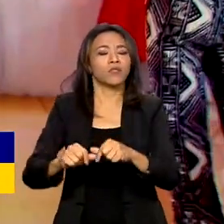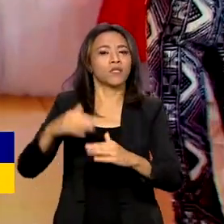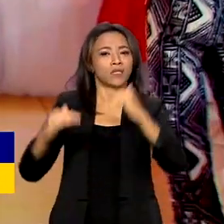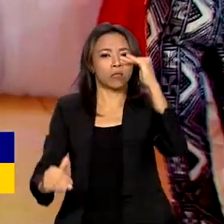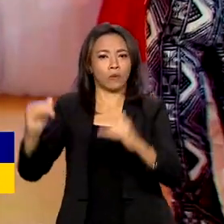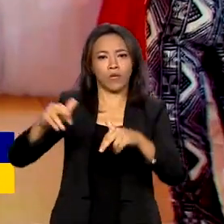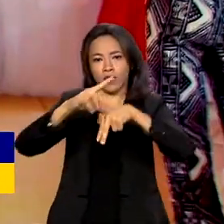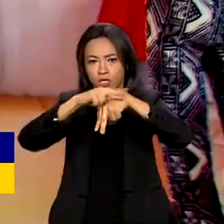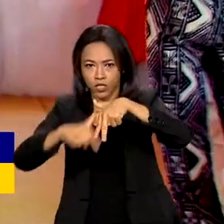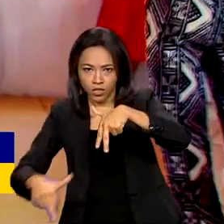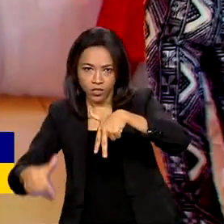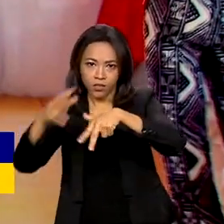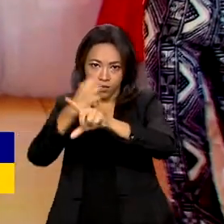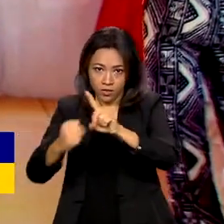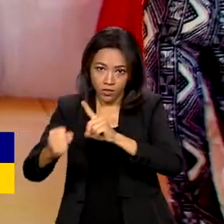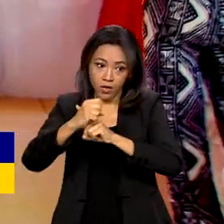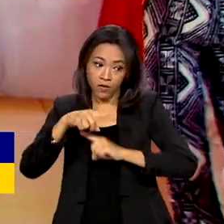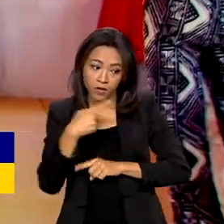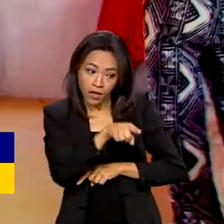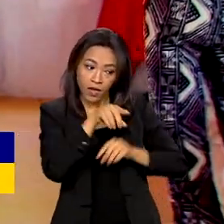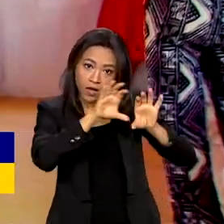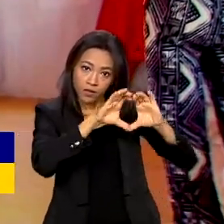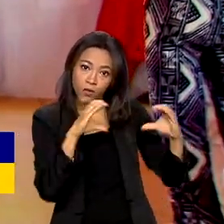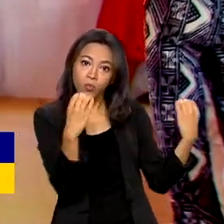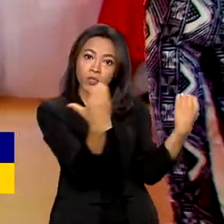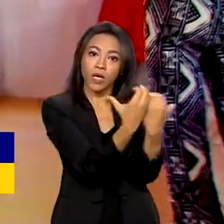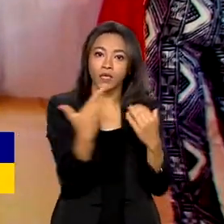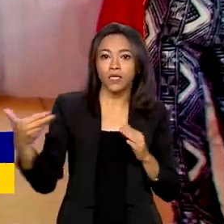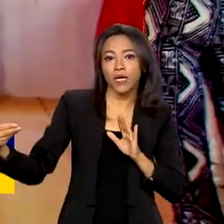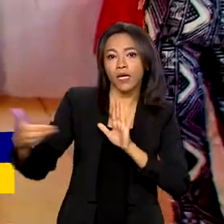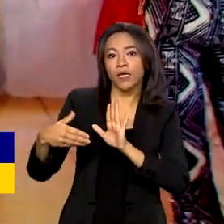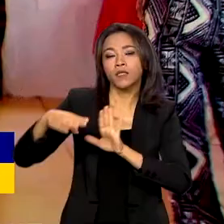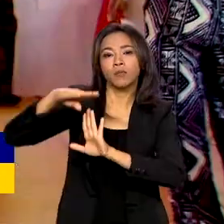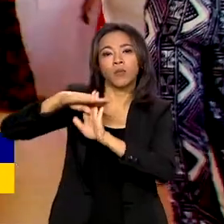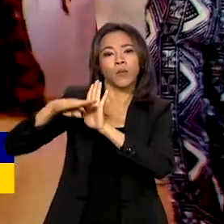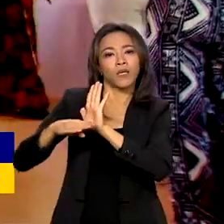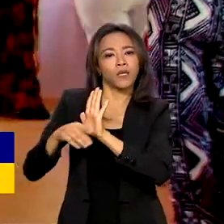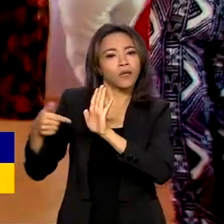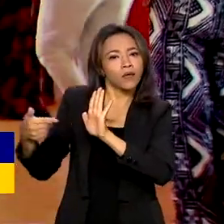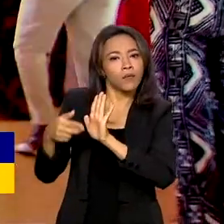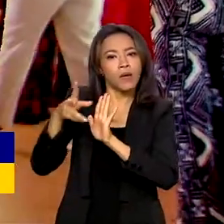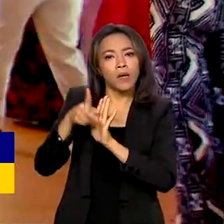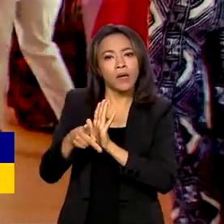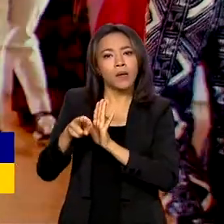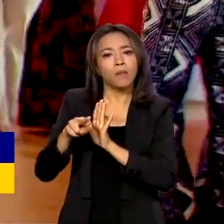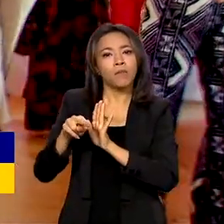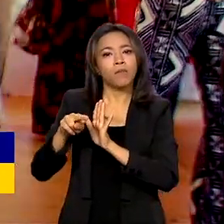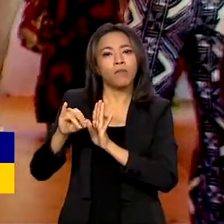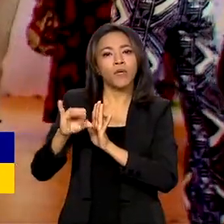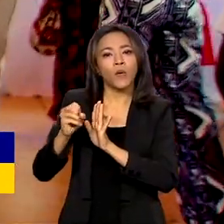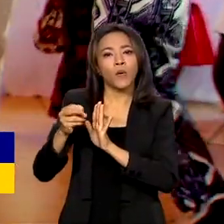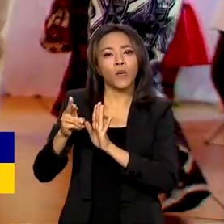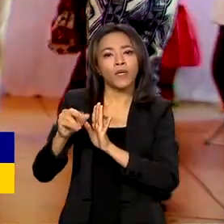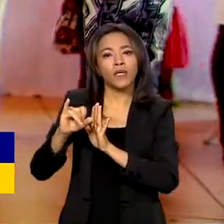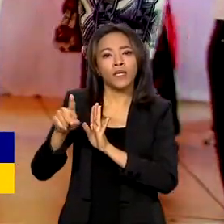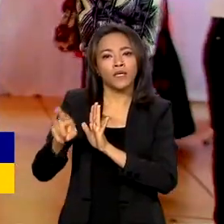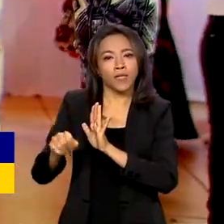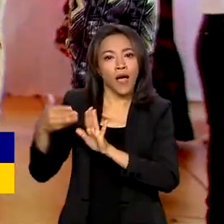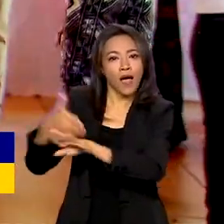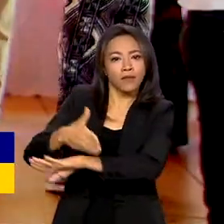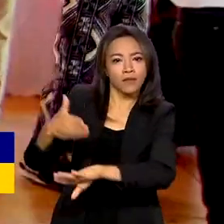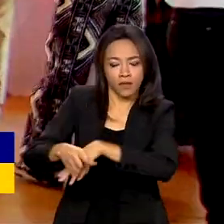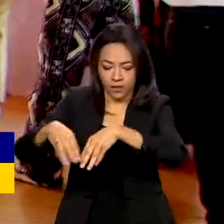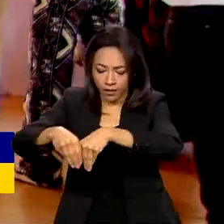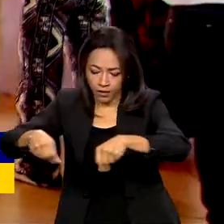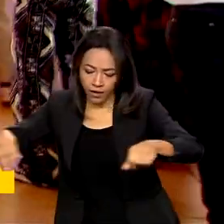sociais dessas comunidades. O programa prioriza, por exemplo, o acesso à terra e à infraestrutura, inclusão